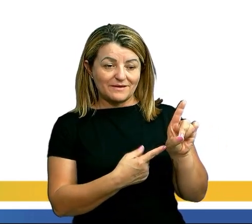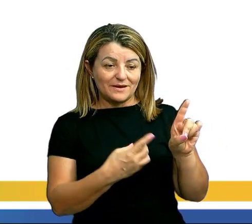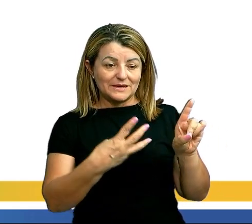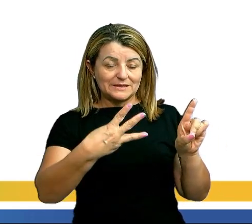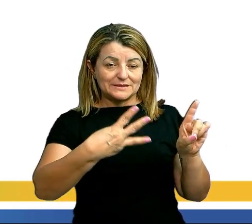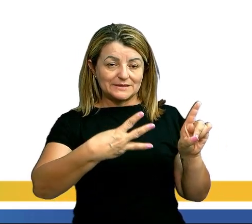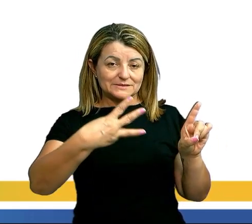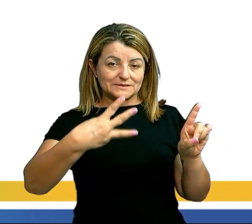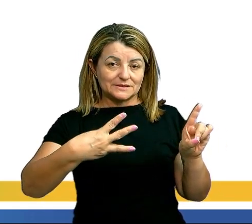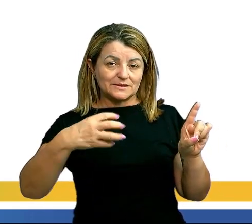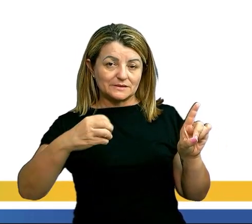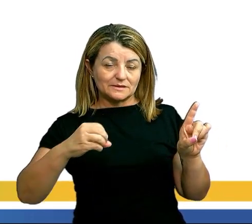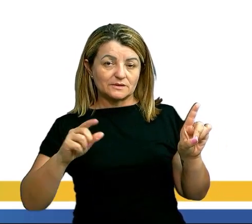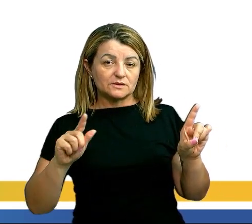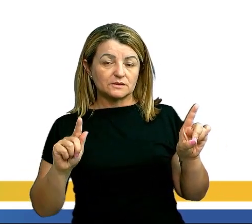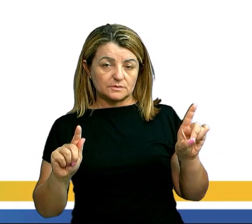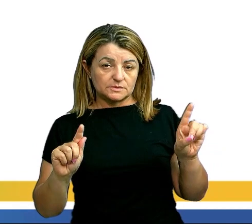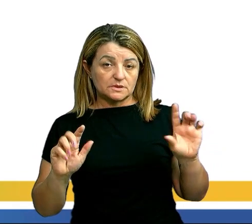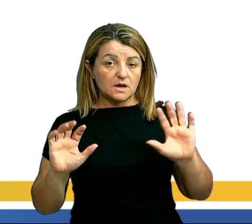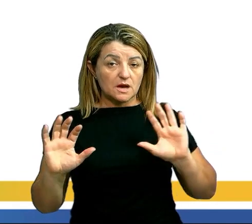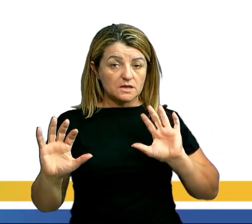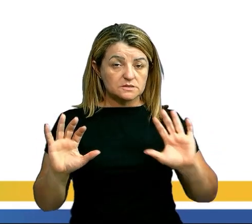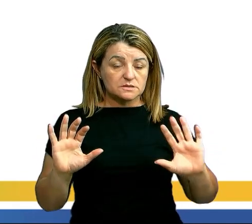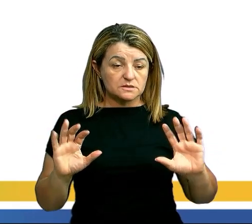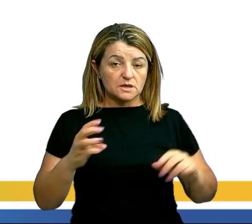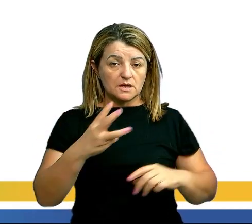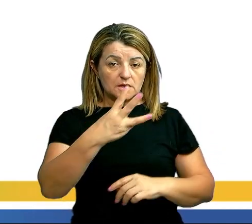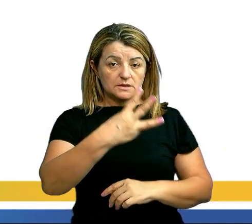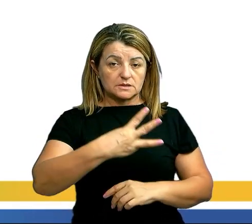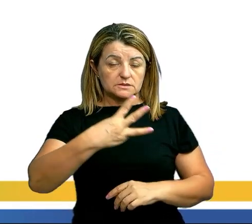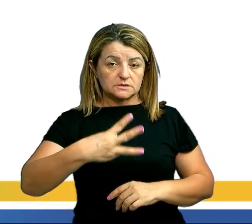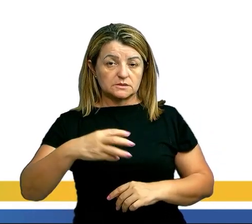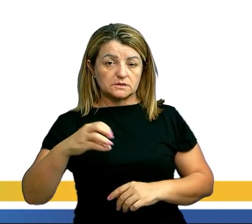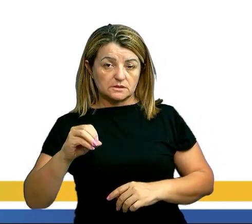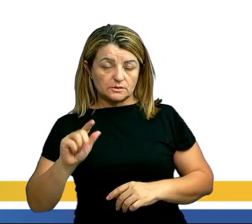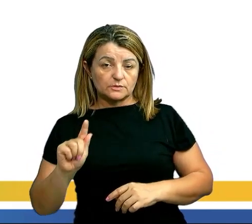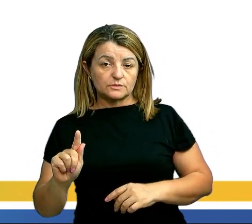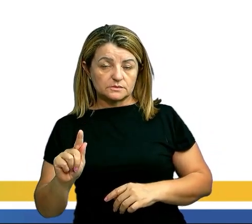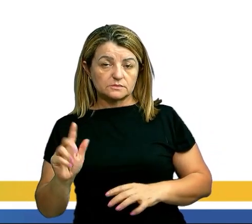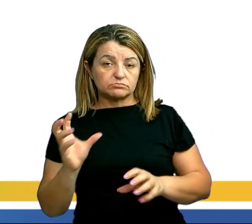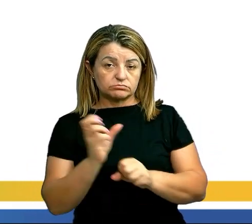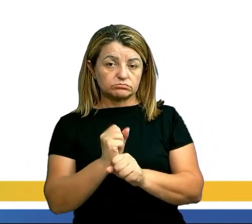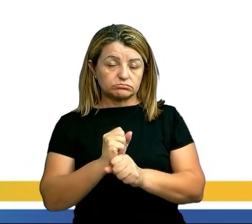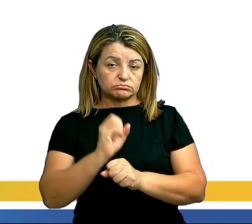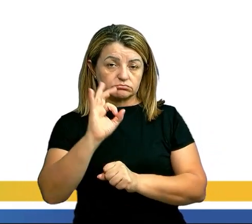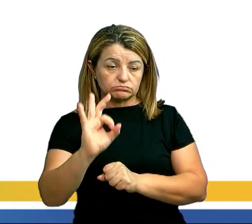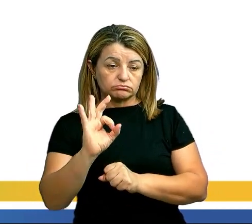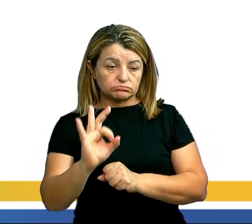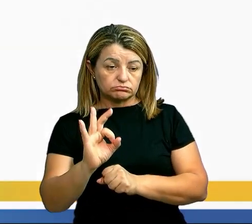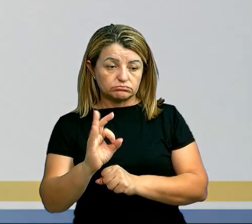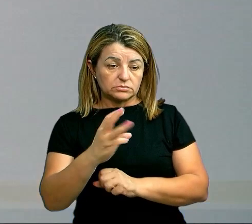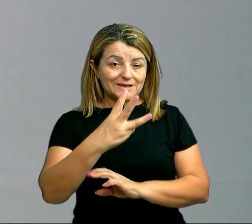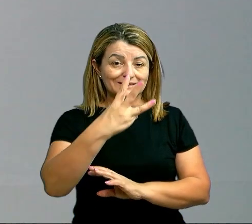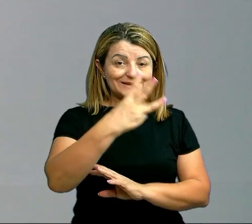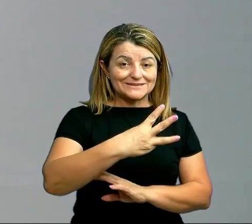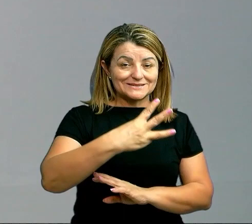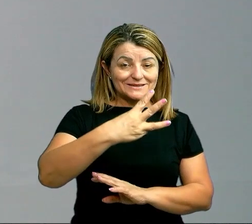gramas logo esses 330 gramas se fosse fazer o cálculo exato chegaremos a total de 330